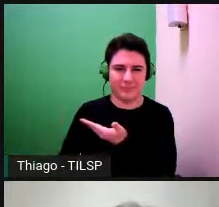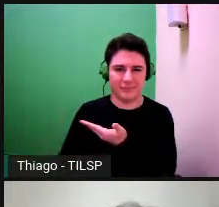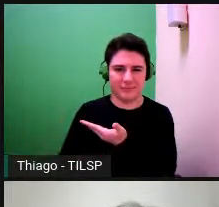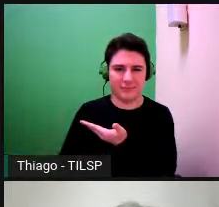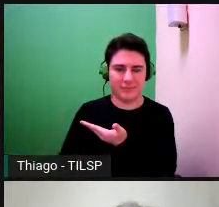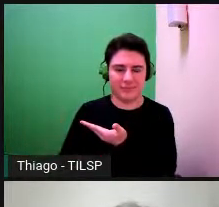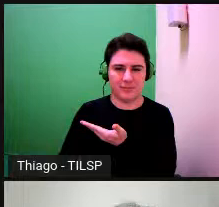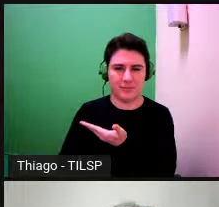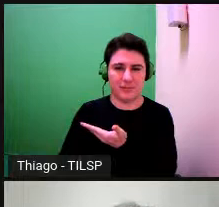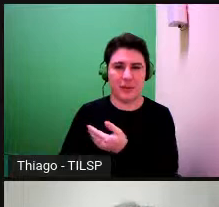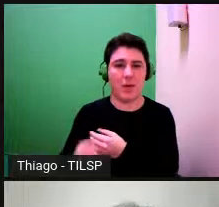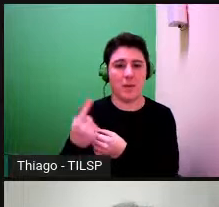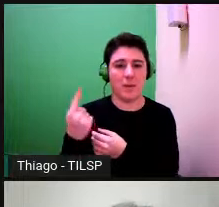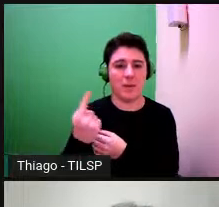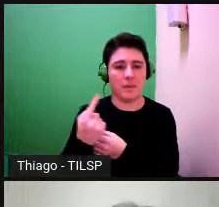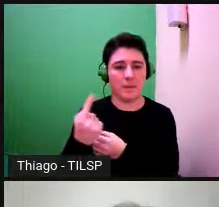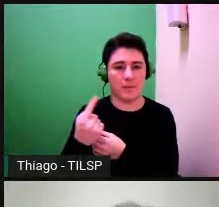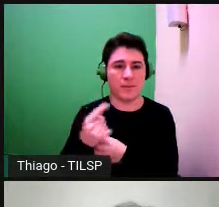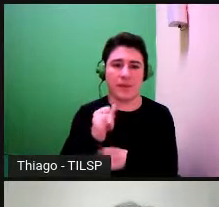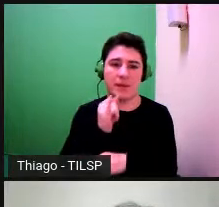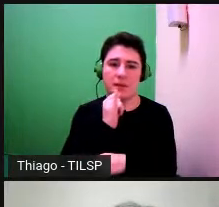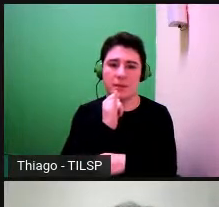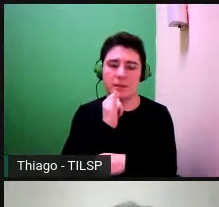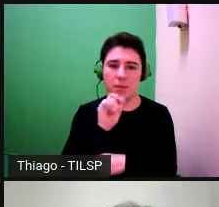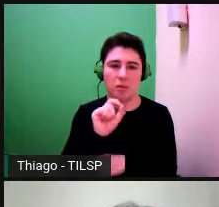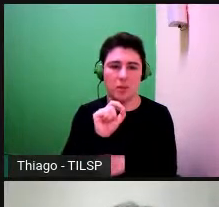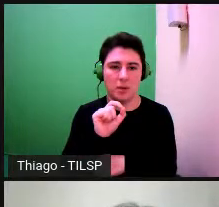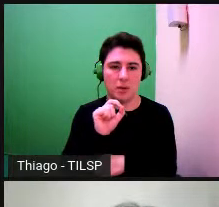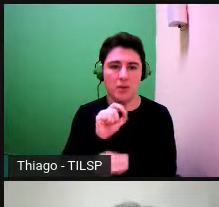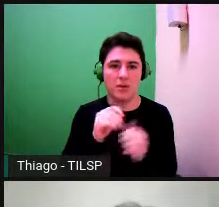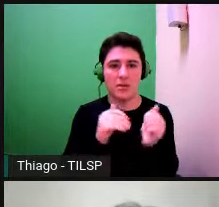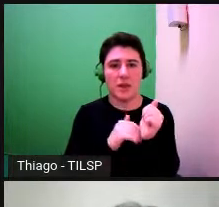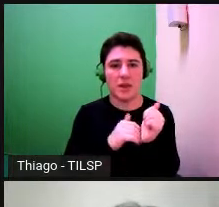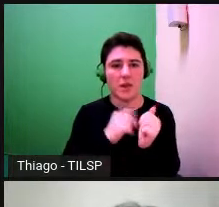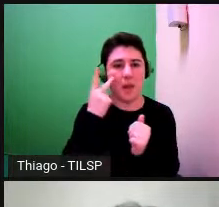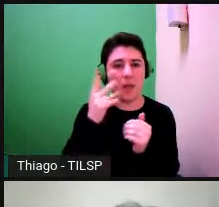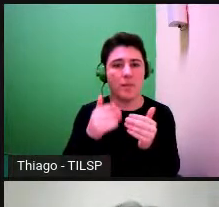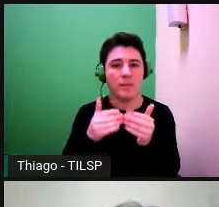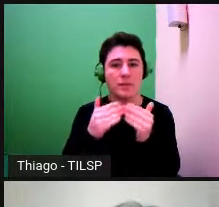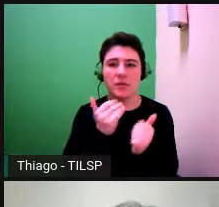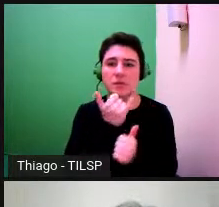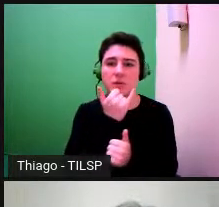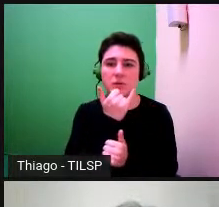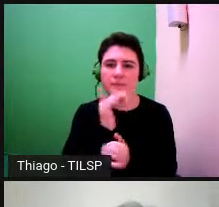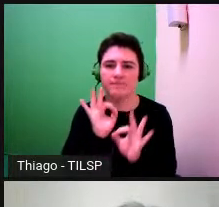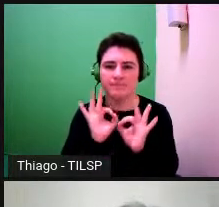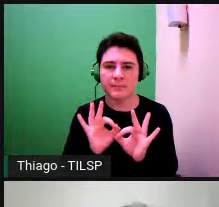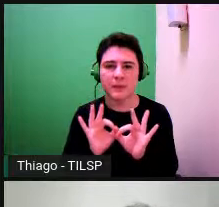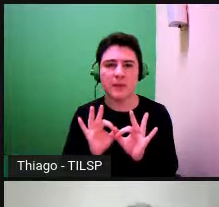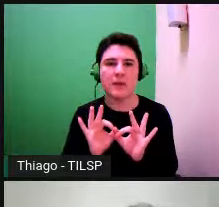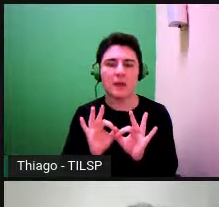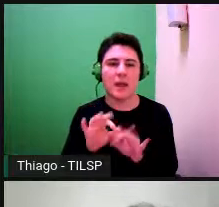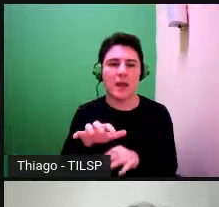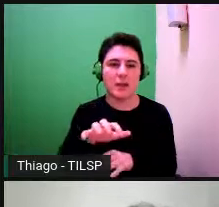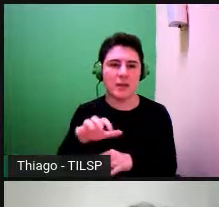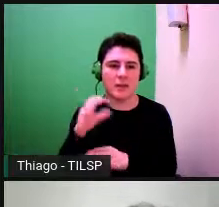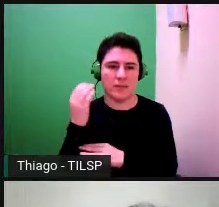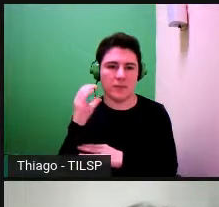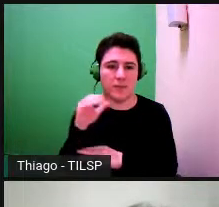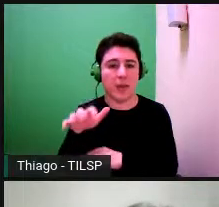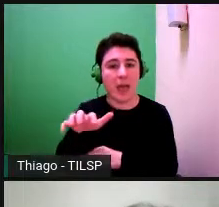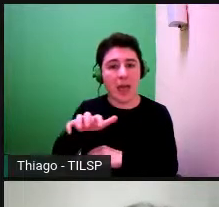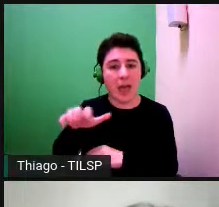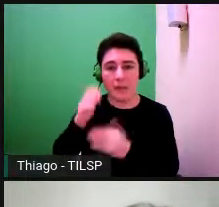o primeiro meu exemplo é o segredo para um pedido desculpas e ficar a segunda a ciência é da área da psicologia foi